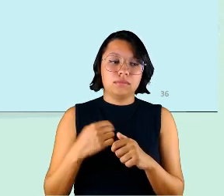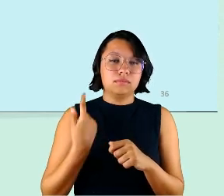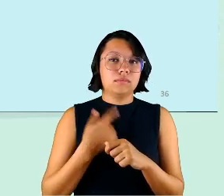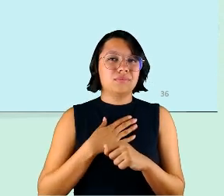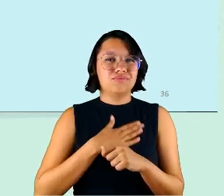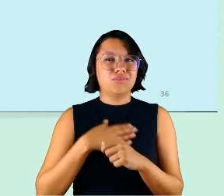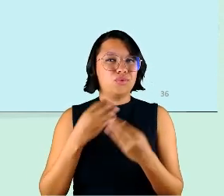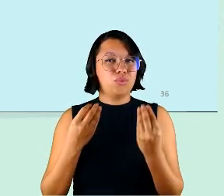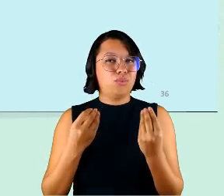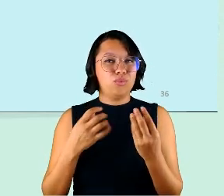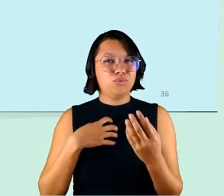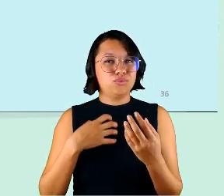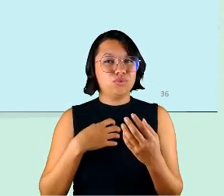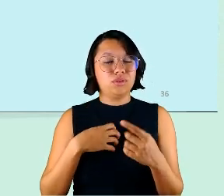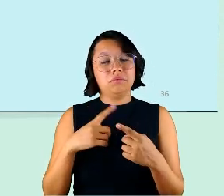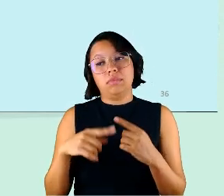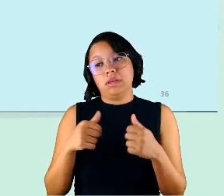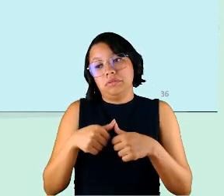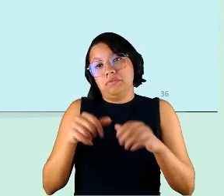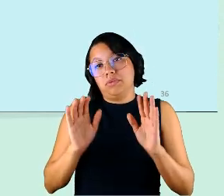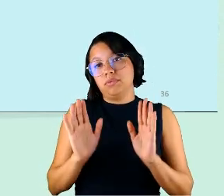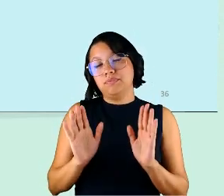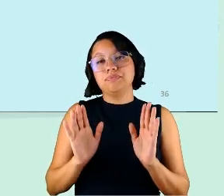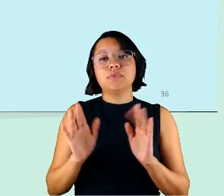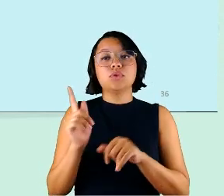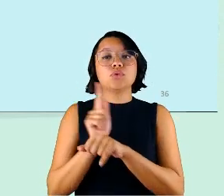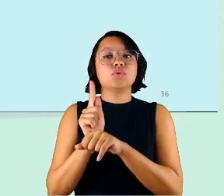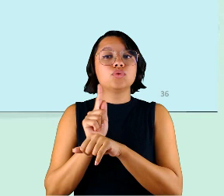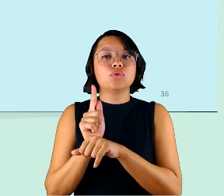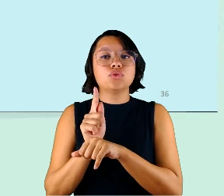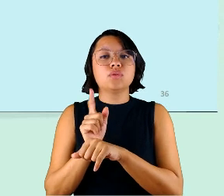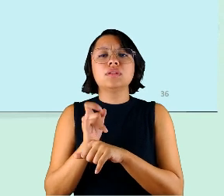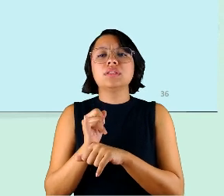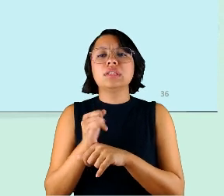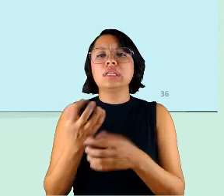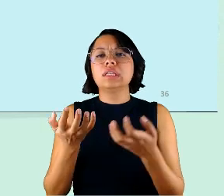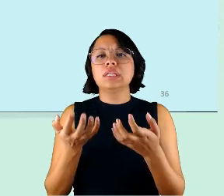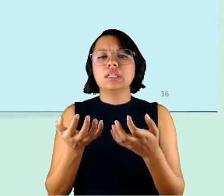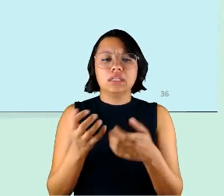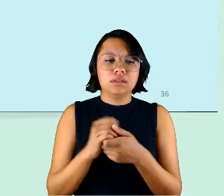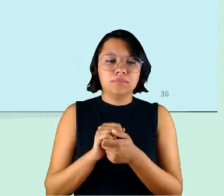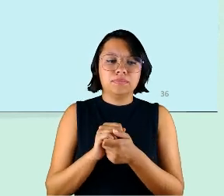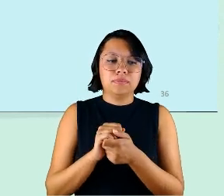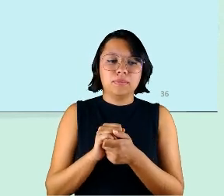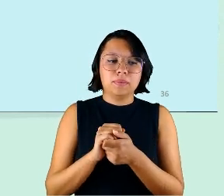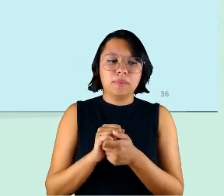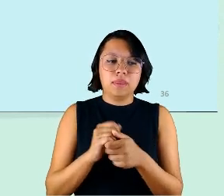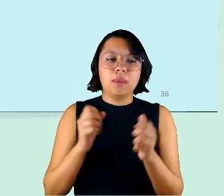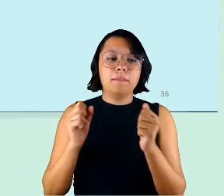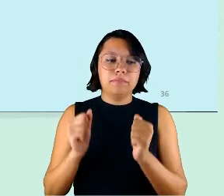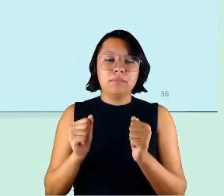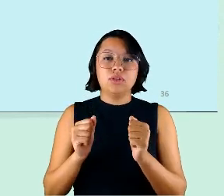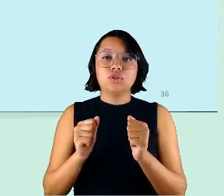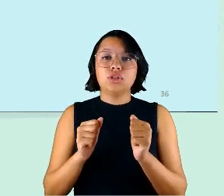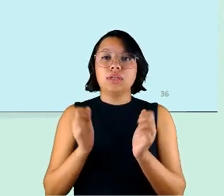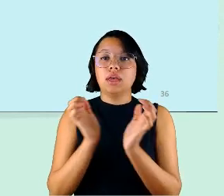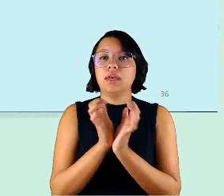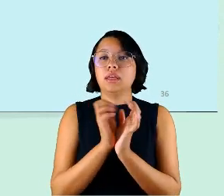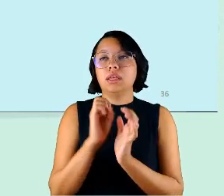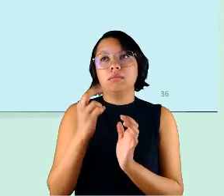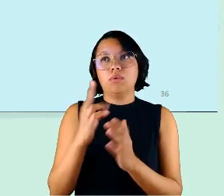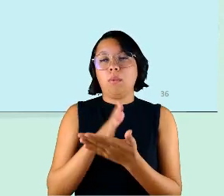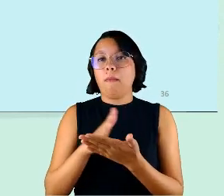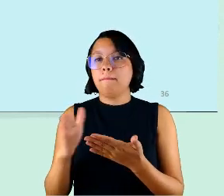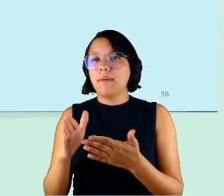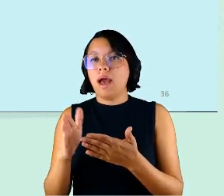gostou muito da forma mas ela ela ficou assim que o gestor se ele pretenderia se ele pretendia permitir que a equipe ou uma parte da